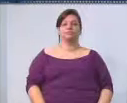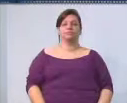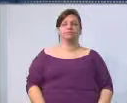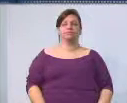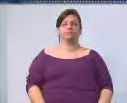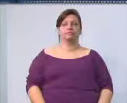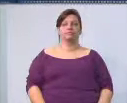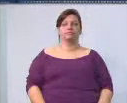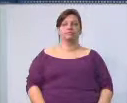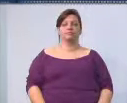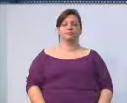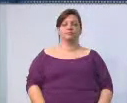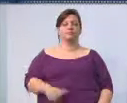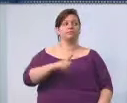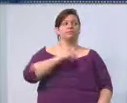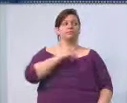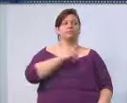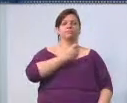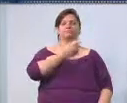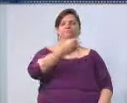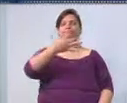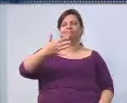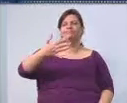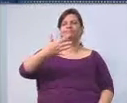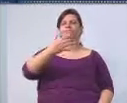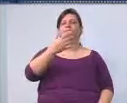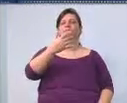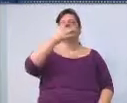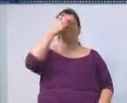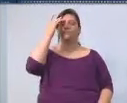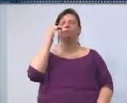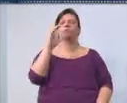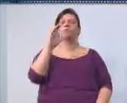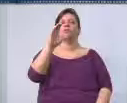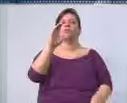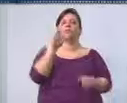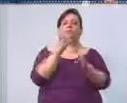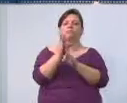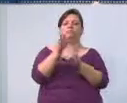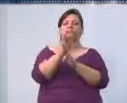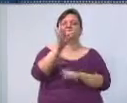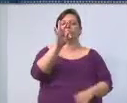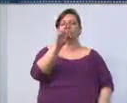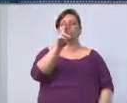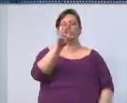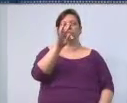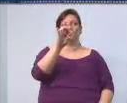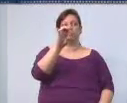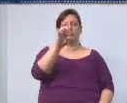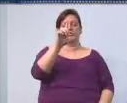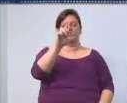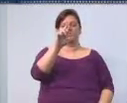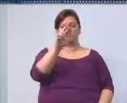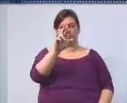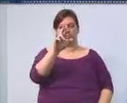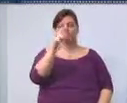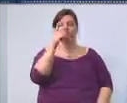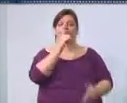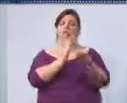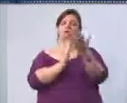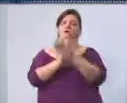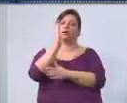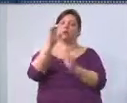de conselhos tutelares. Neste mandato, conseguimos, junto com todos vocês, aprovar a lei